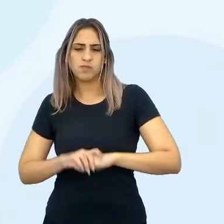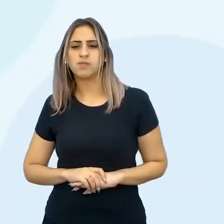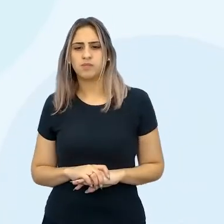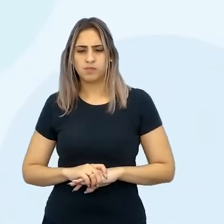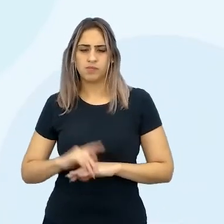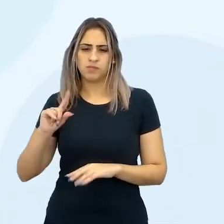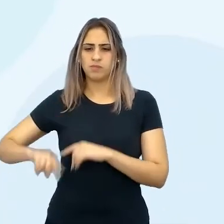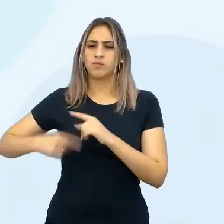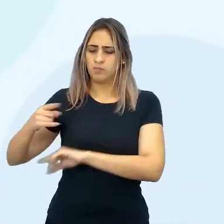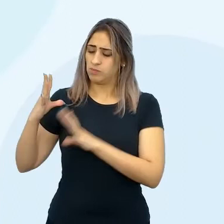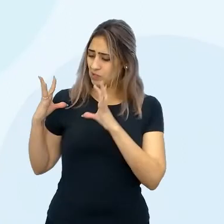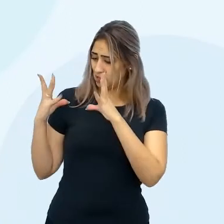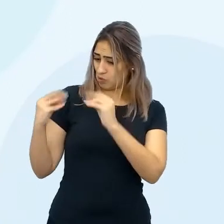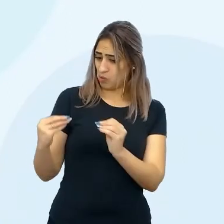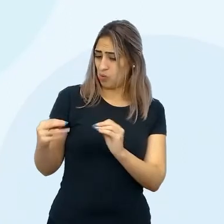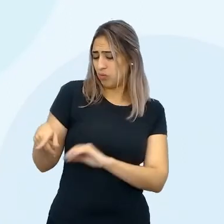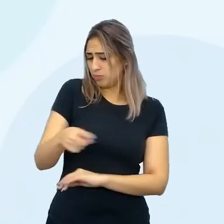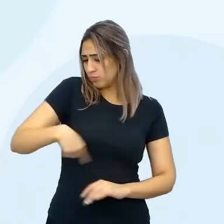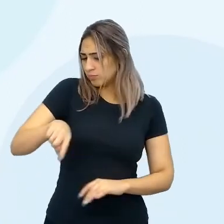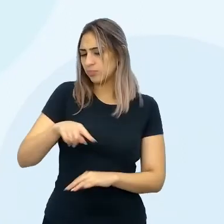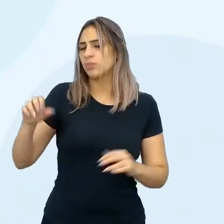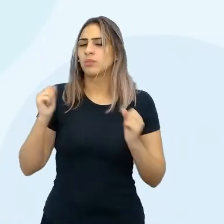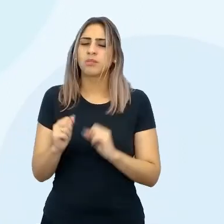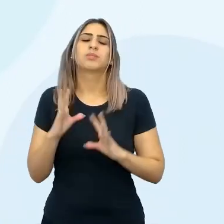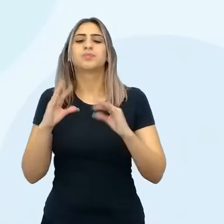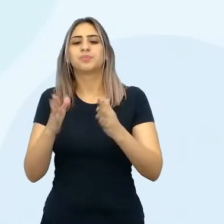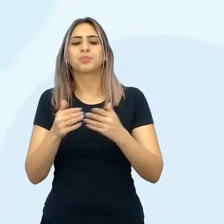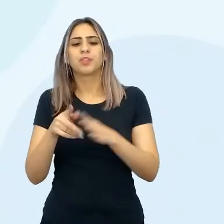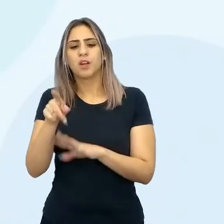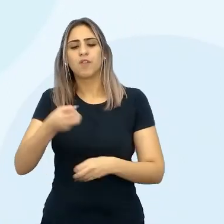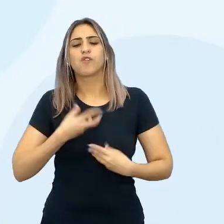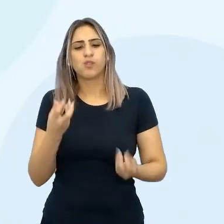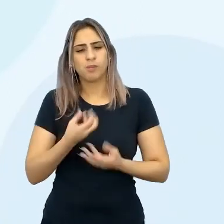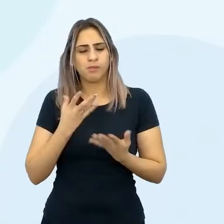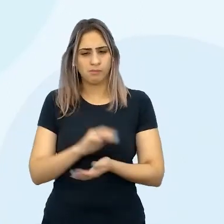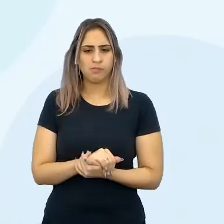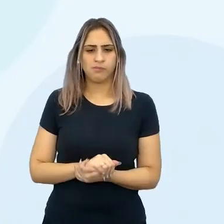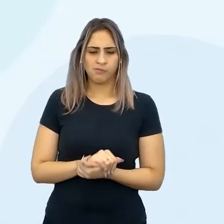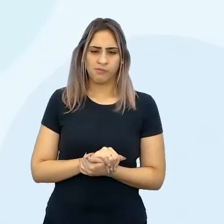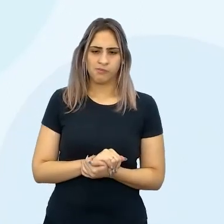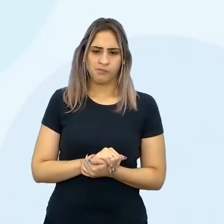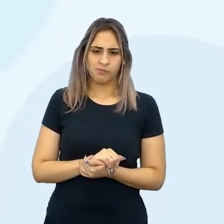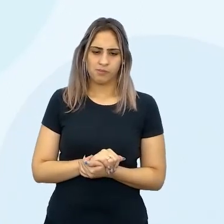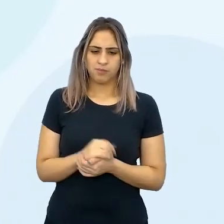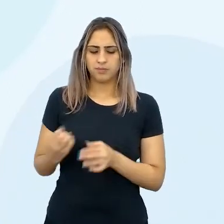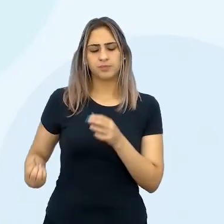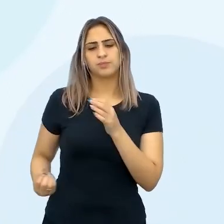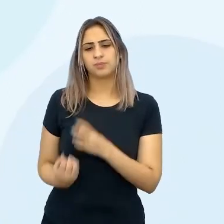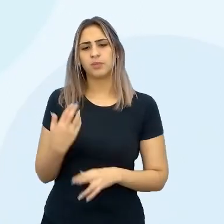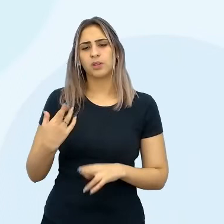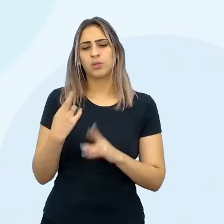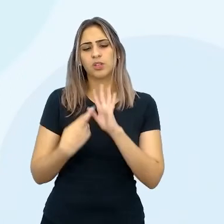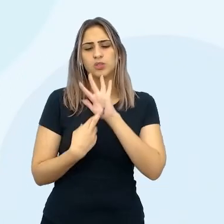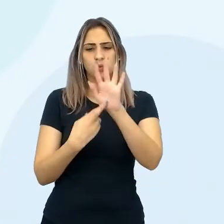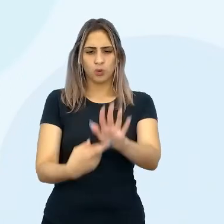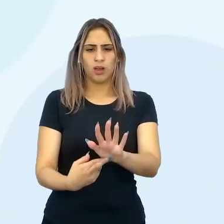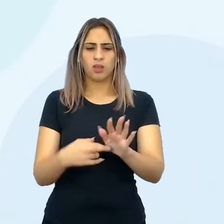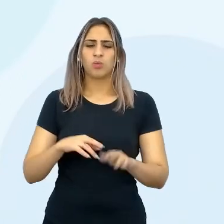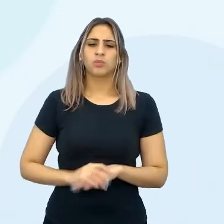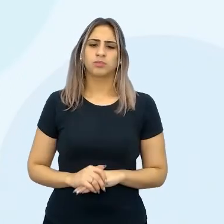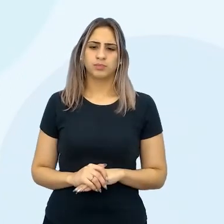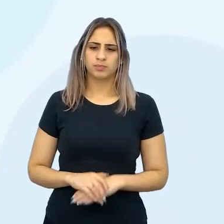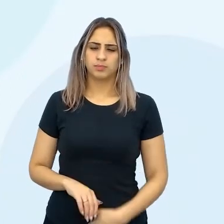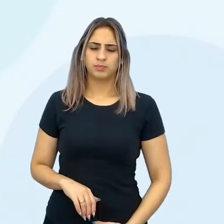para que depois de tudo isso, vocês peguem todas essas informações e criem um resultado aí.